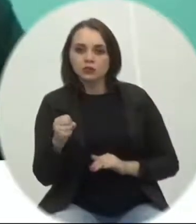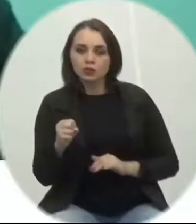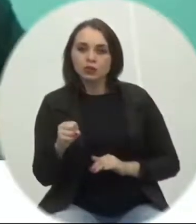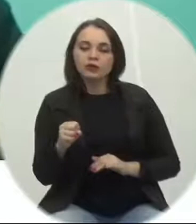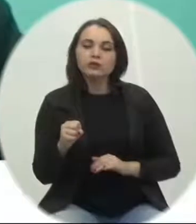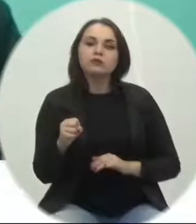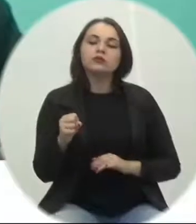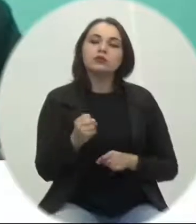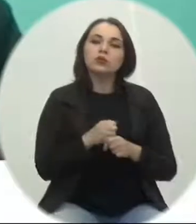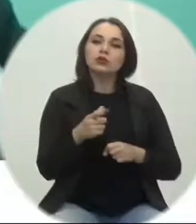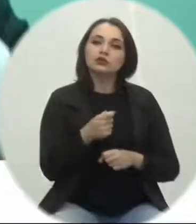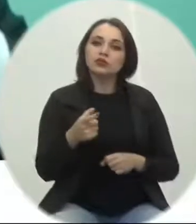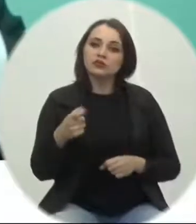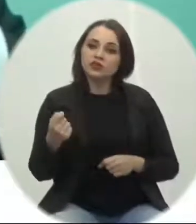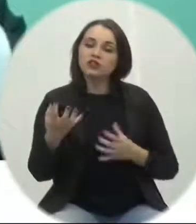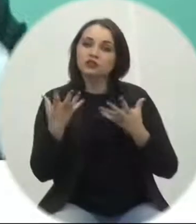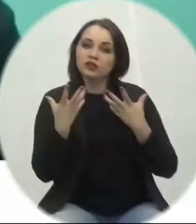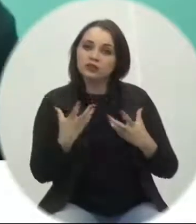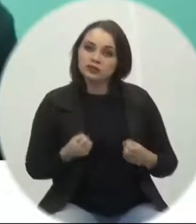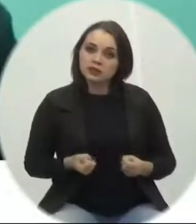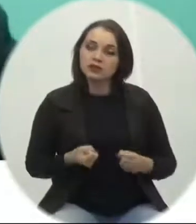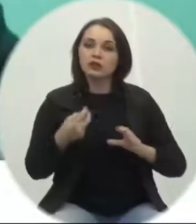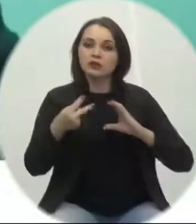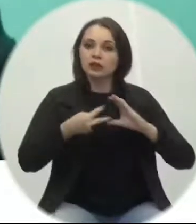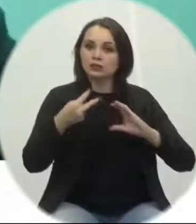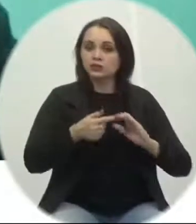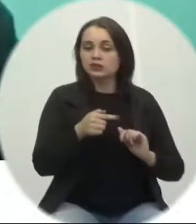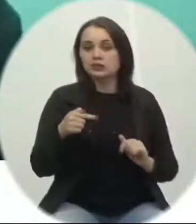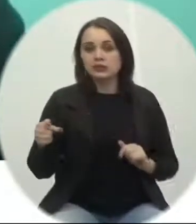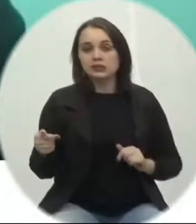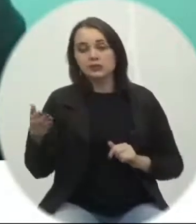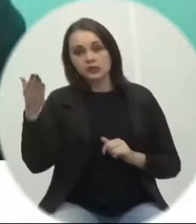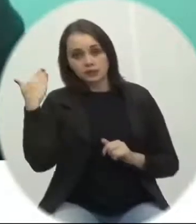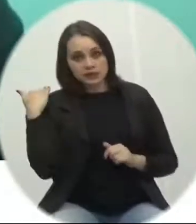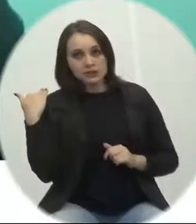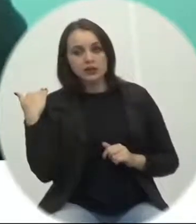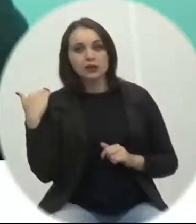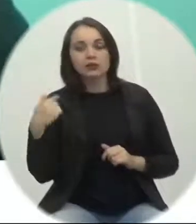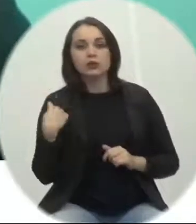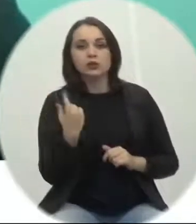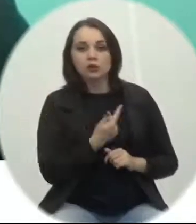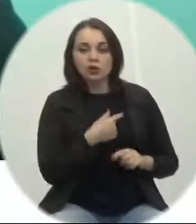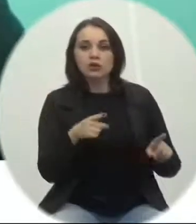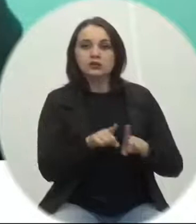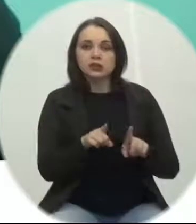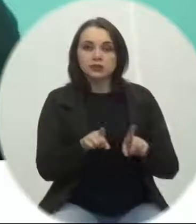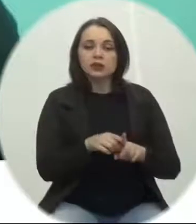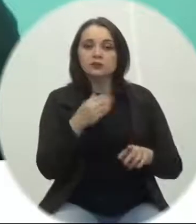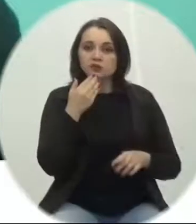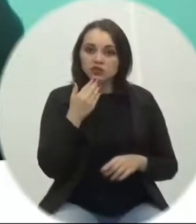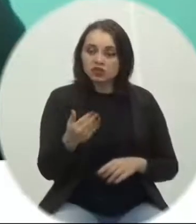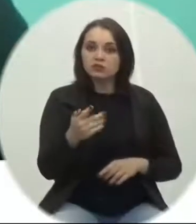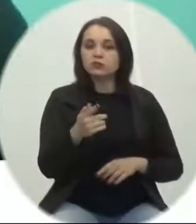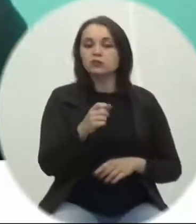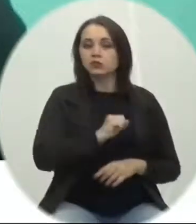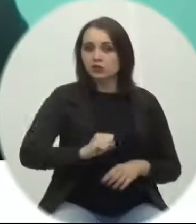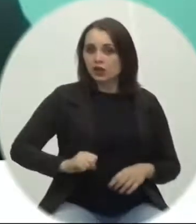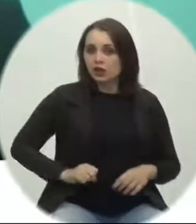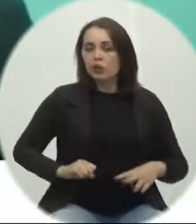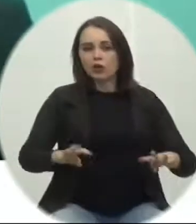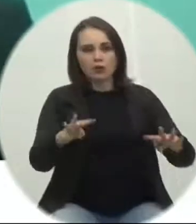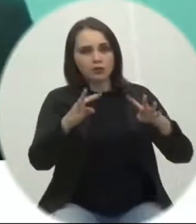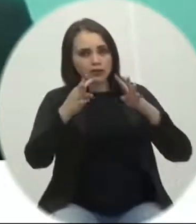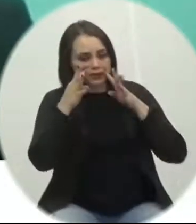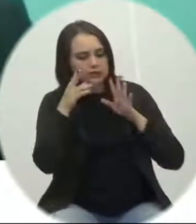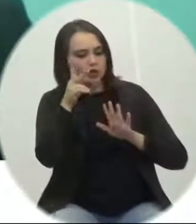e que foi aprovado na Câmara dos Deputados na semana passada agora está no Senado e a também pediu para o senador Jorginho Melo uma atenção a